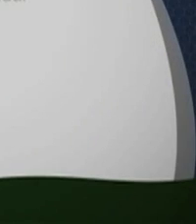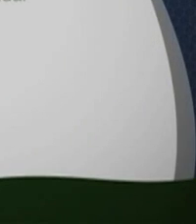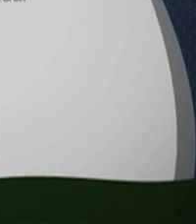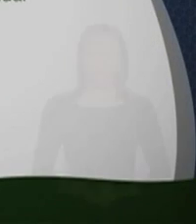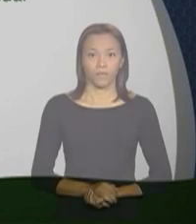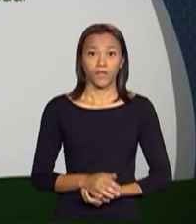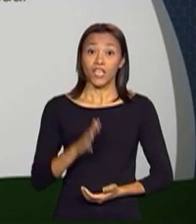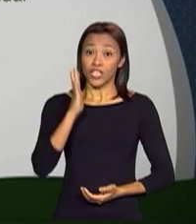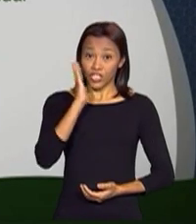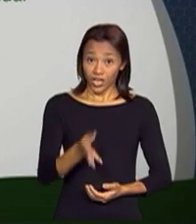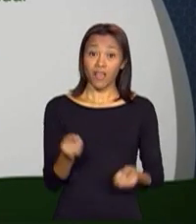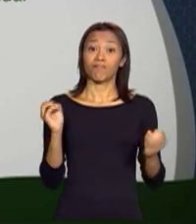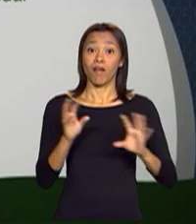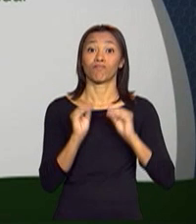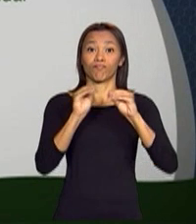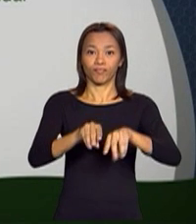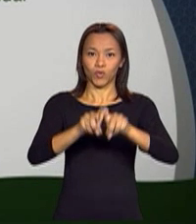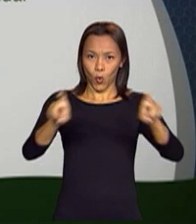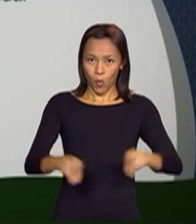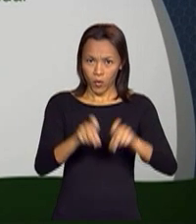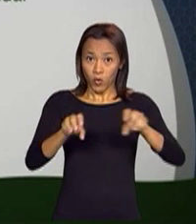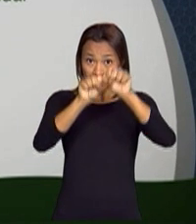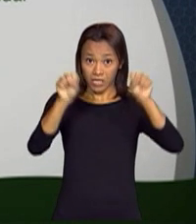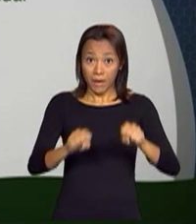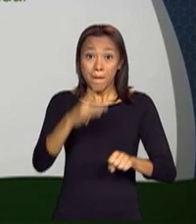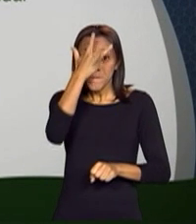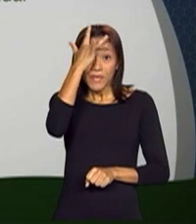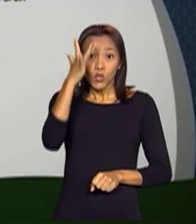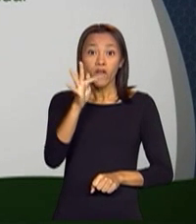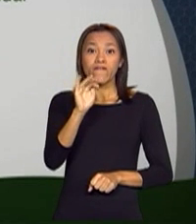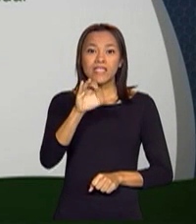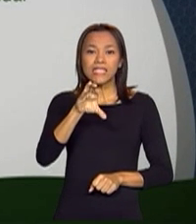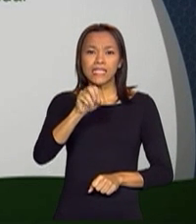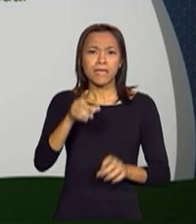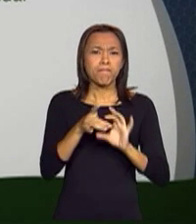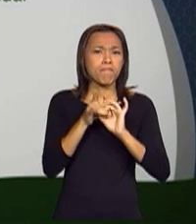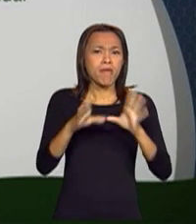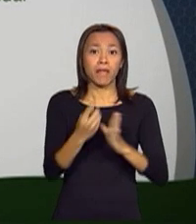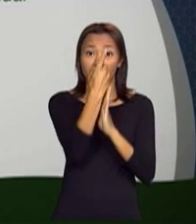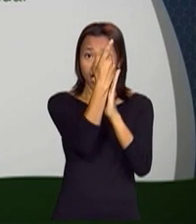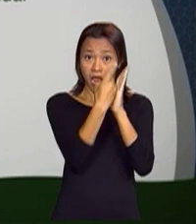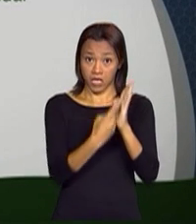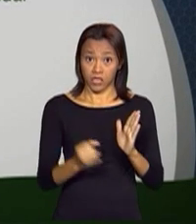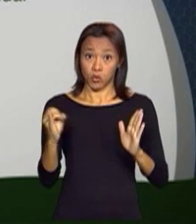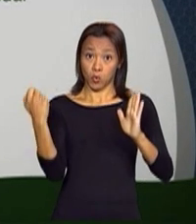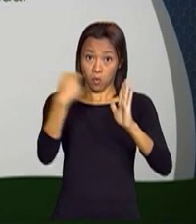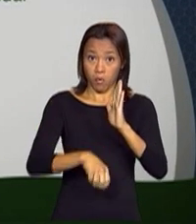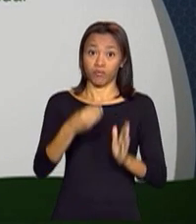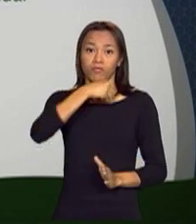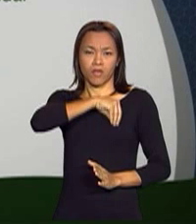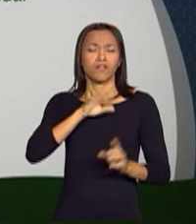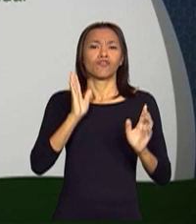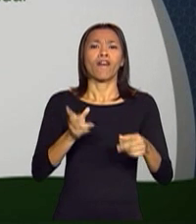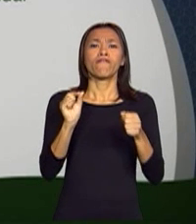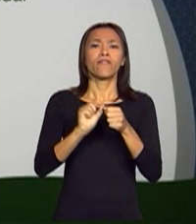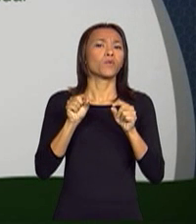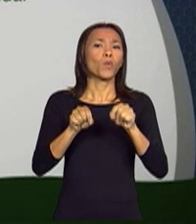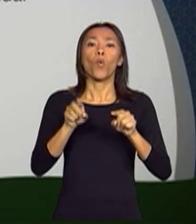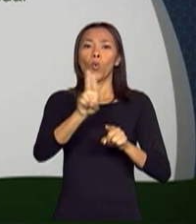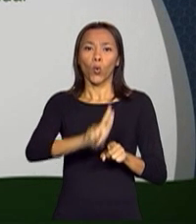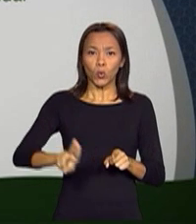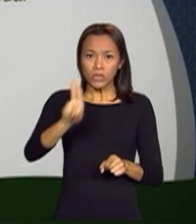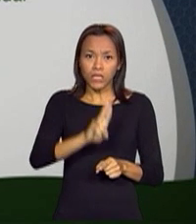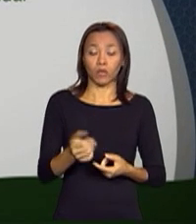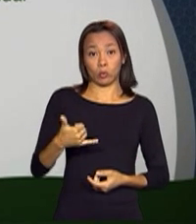Já está disponível o aplicativo Pessoa Física que permite que a declaração do Imposto de Renda seja feita por meio de